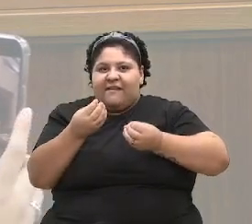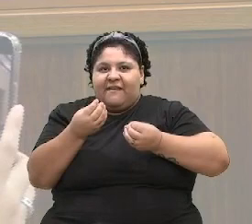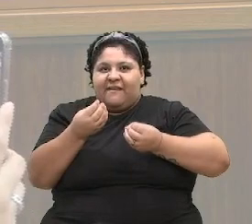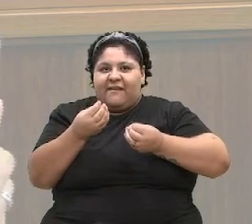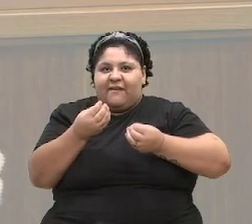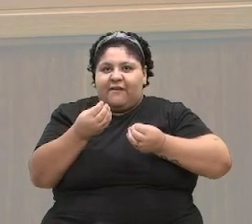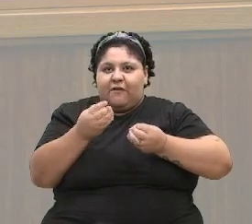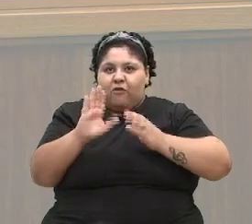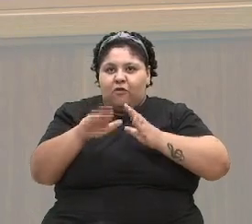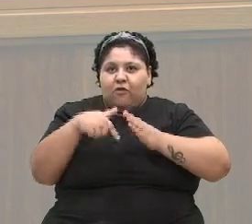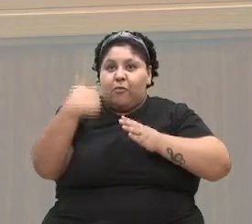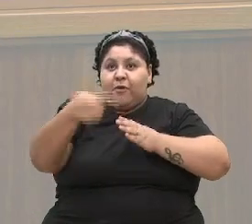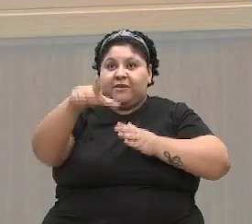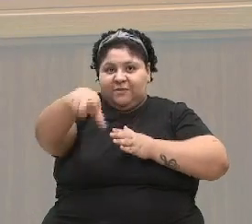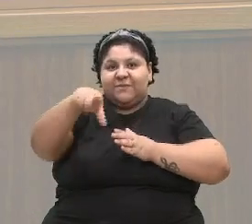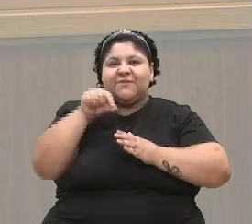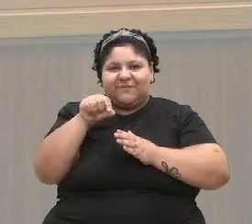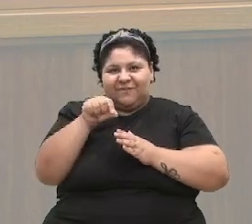gestão.